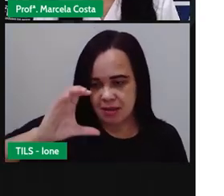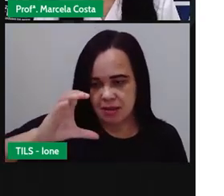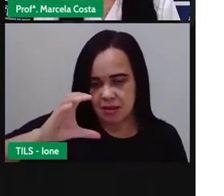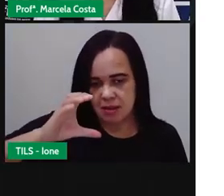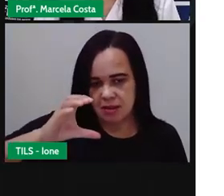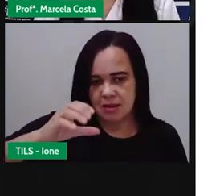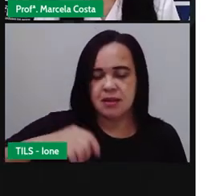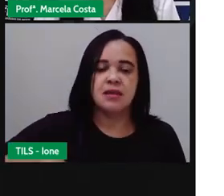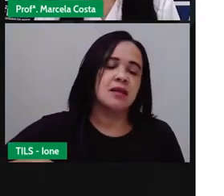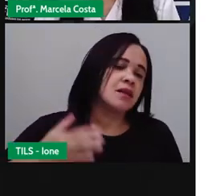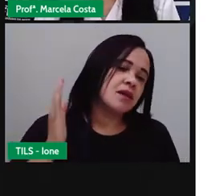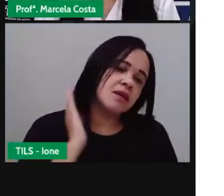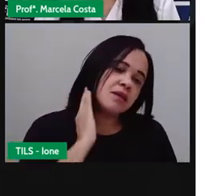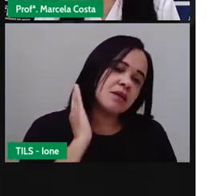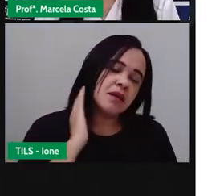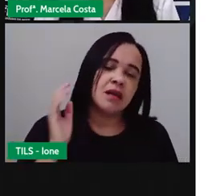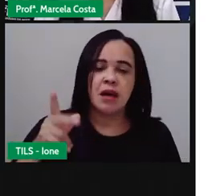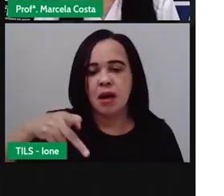Escoço.